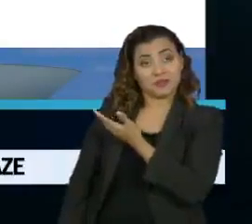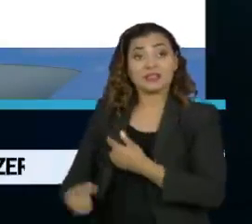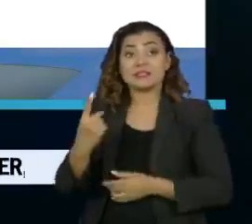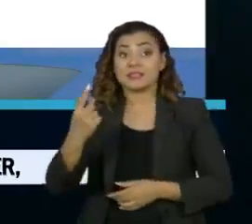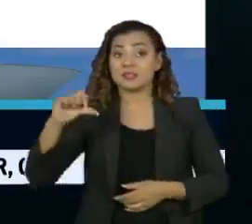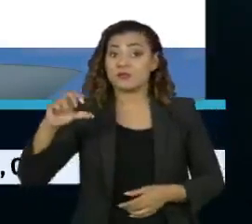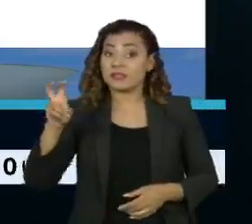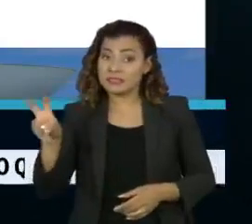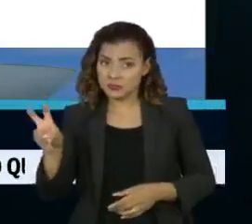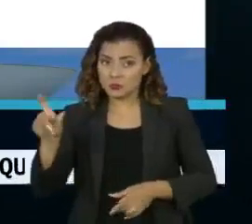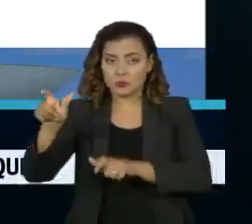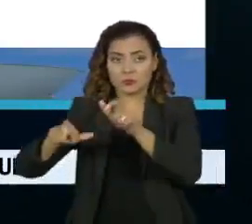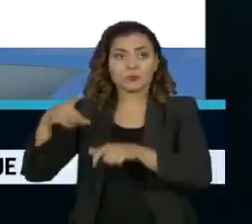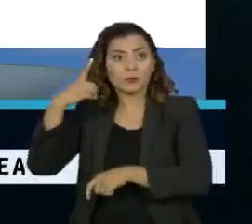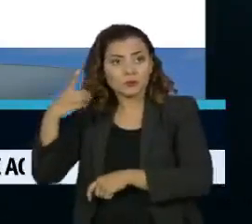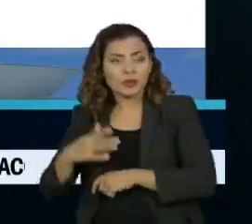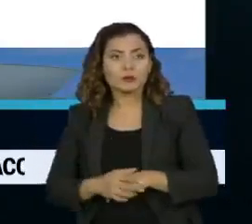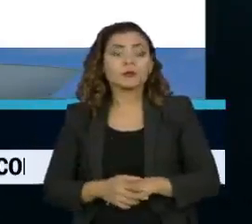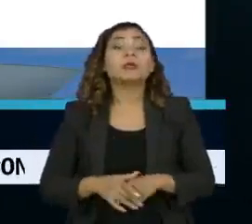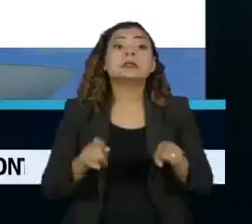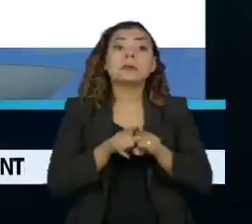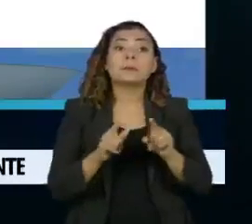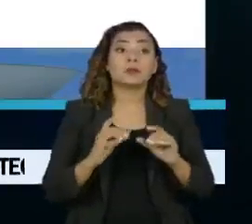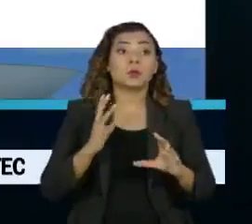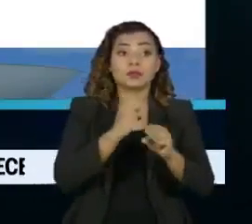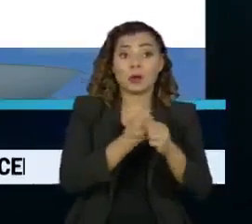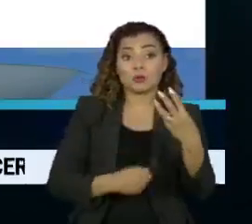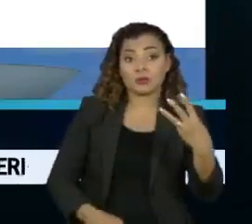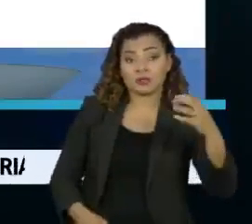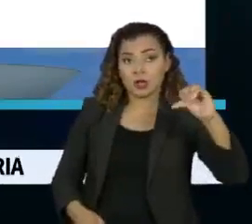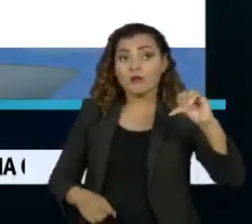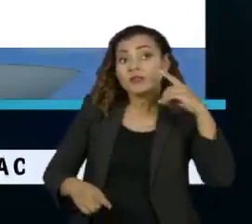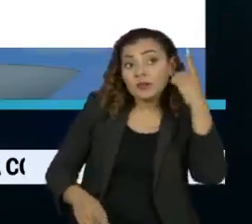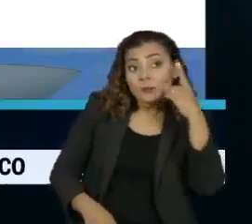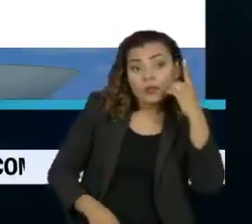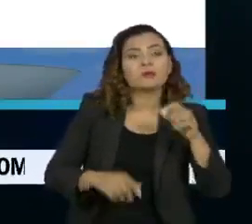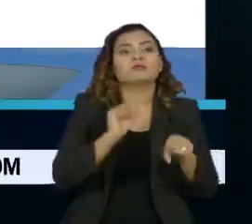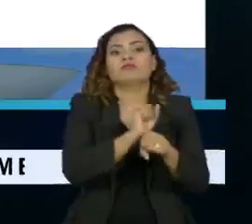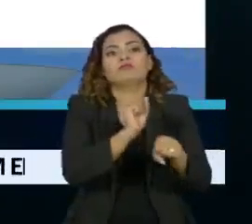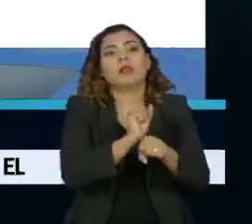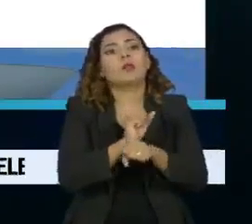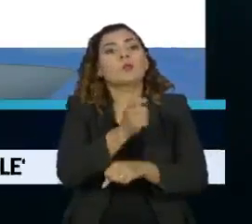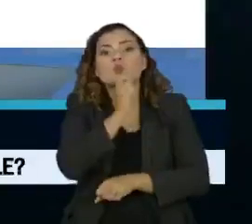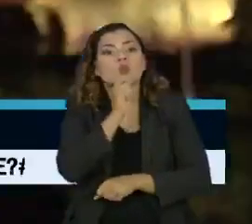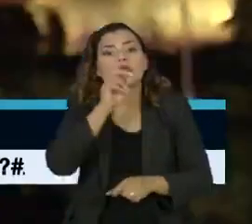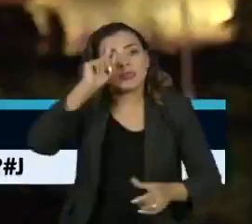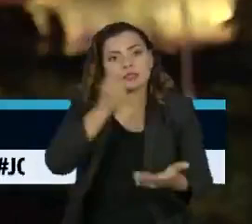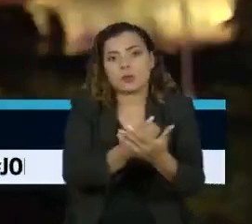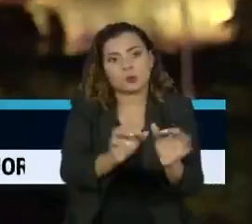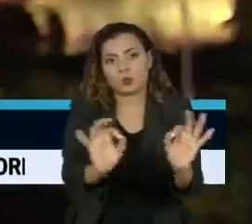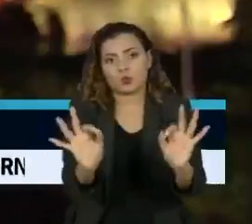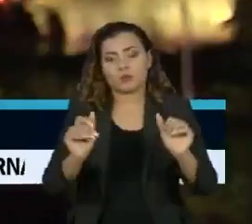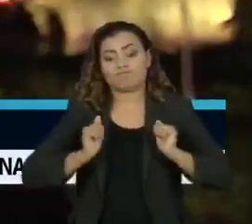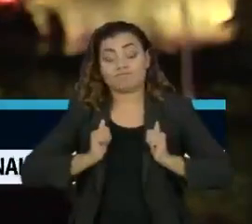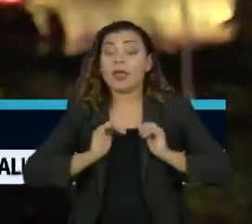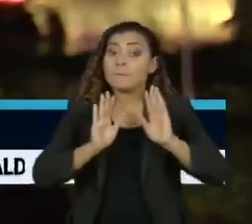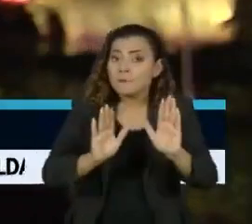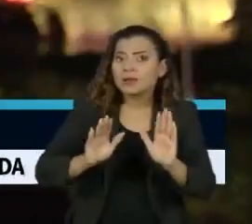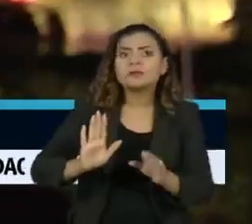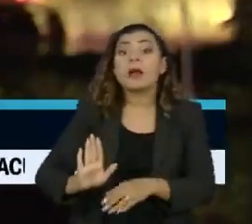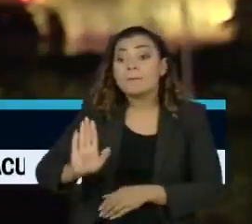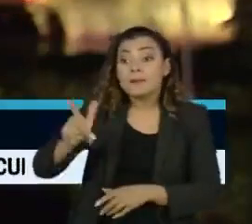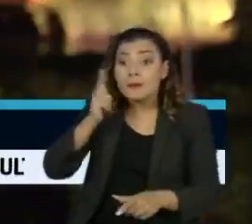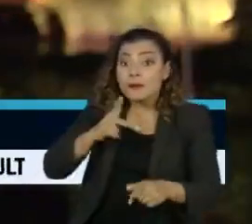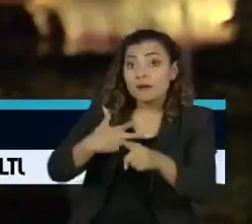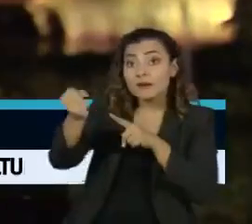parlamentares. Quatro legendas, que somam 39 deputados, ainda não integram qualquer bloco. Para ser eleito, o candidato